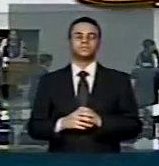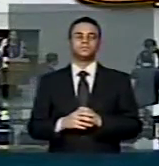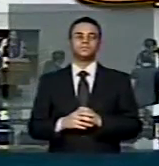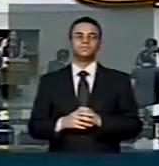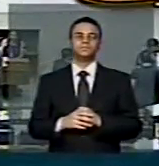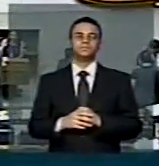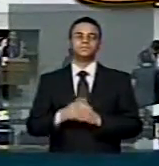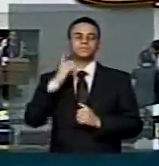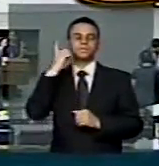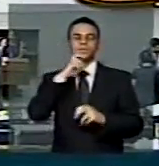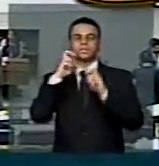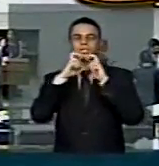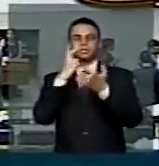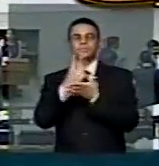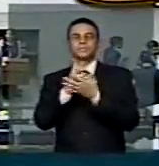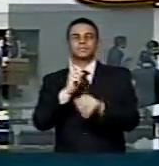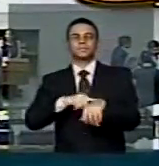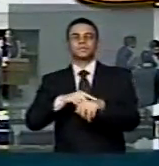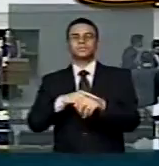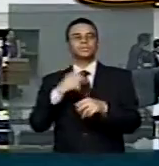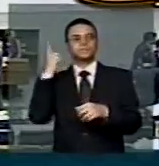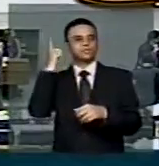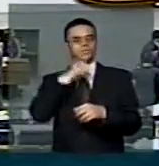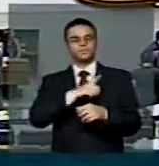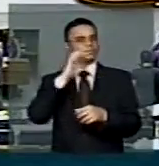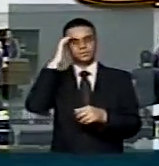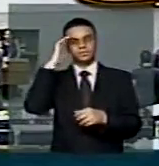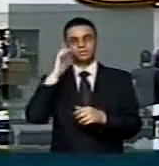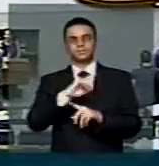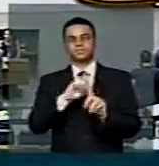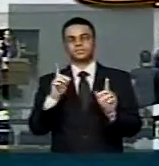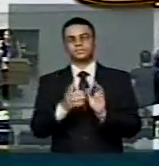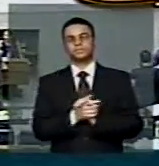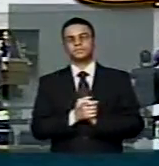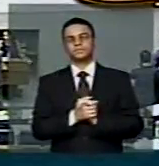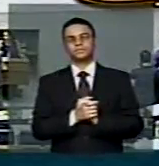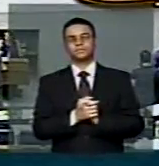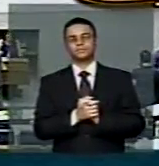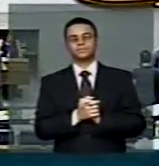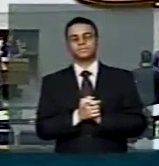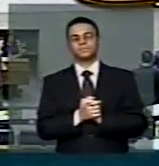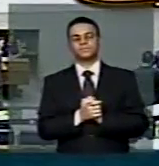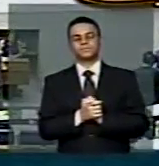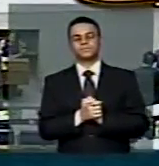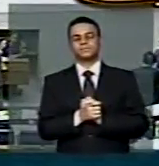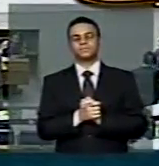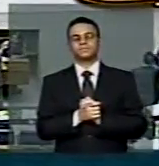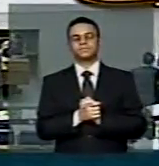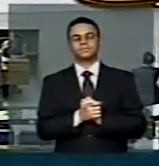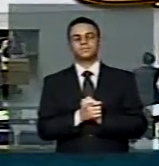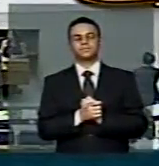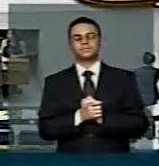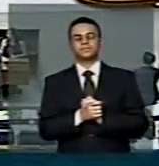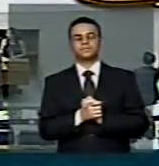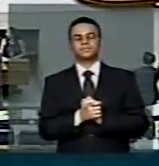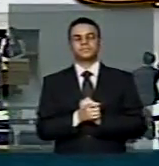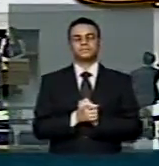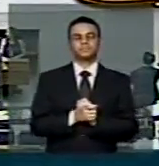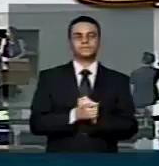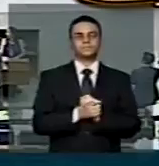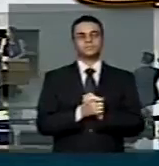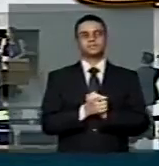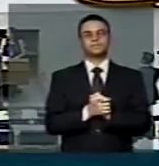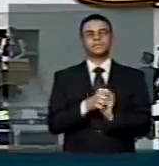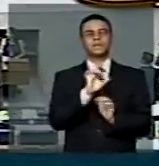deputado Dandinho Ford, votou com o PMDB. Deputado José Guimarães, votou com o partido. Senhor presidente, concluímos. Dandinho Ford, votou com o partido